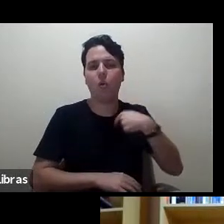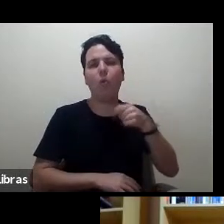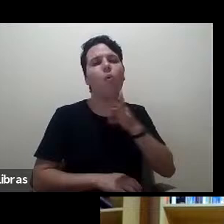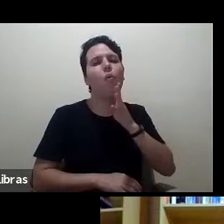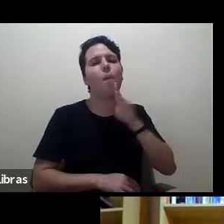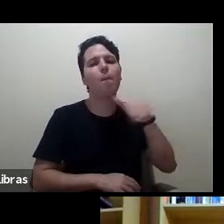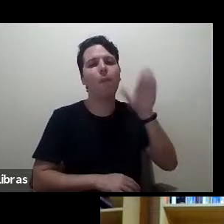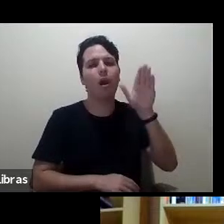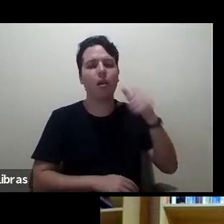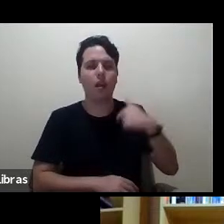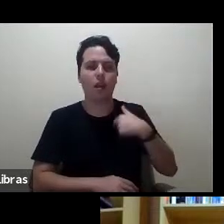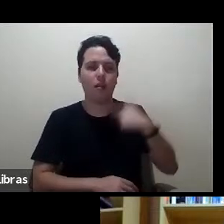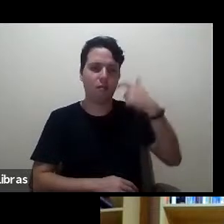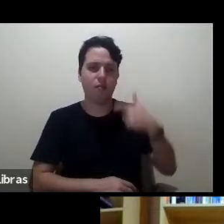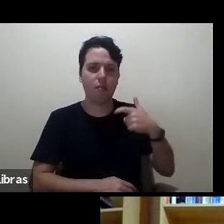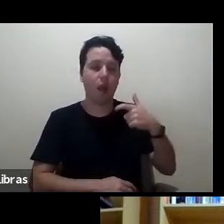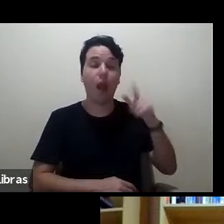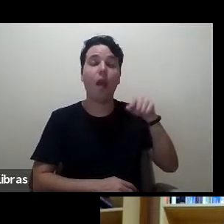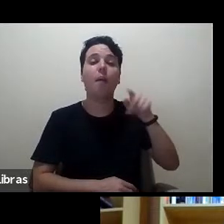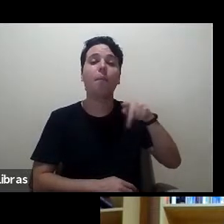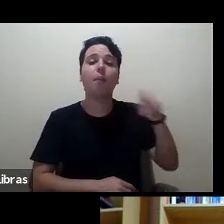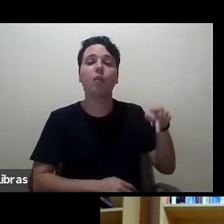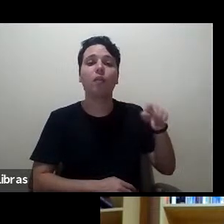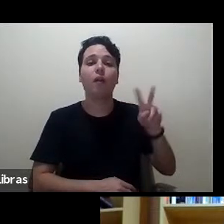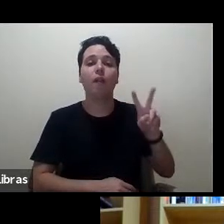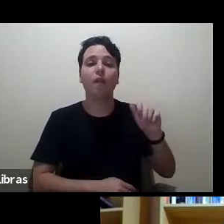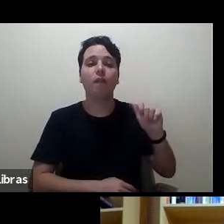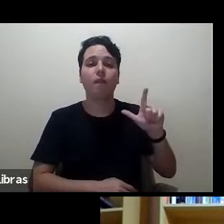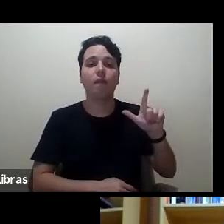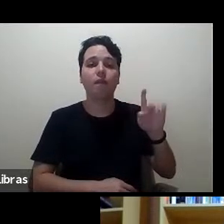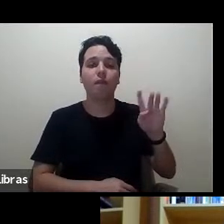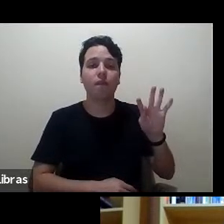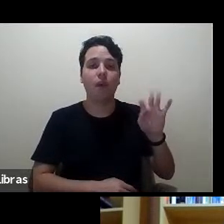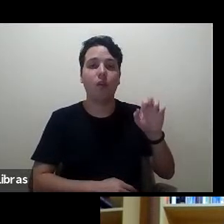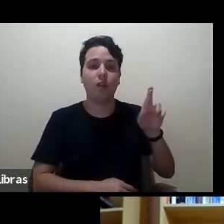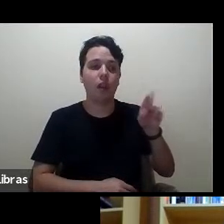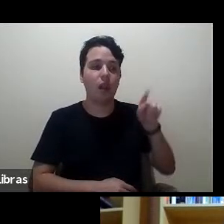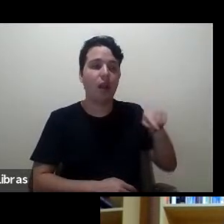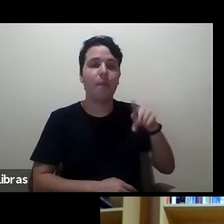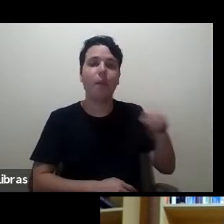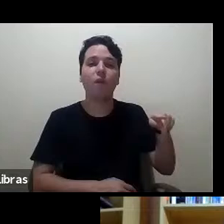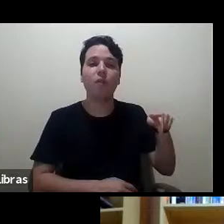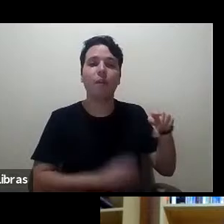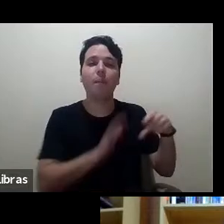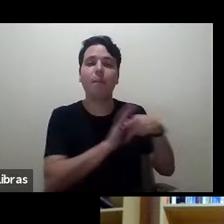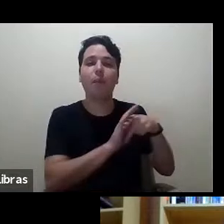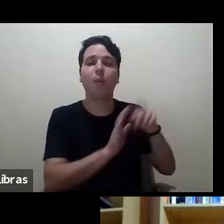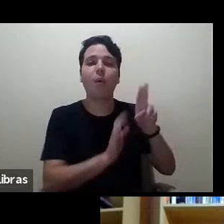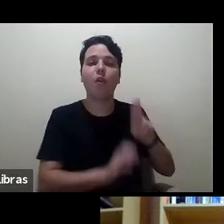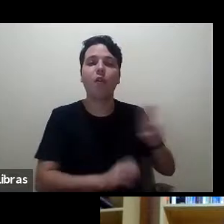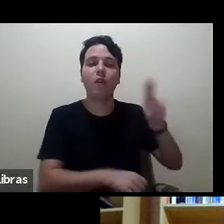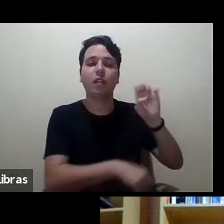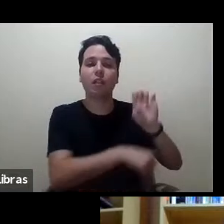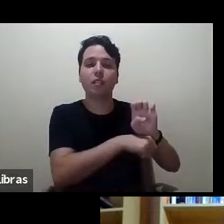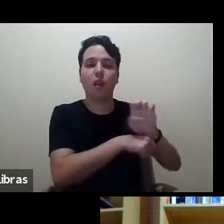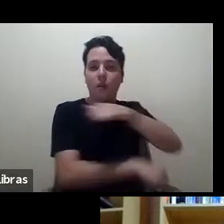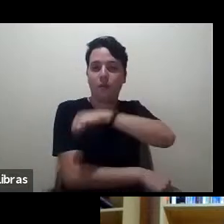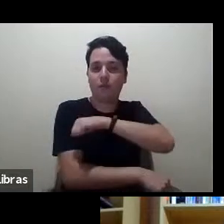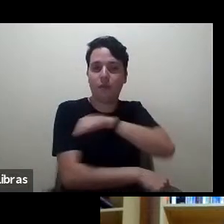professor Walter Cohen da Universidade do Estado do Rio de Janeiro. A publicação do seu livro